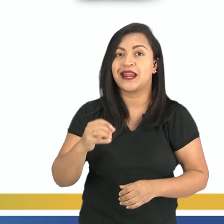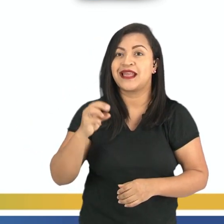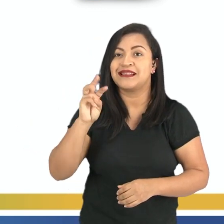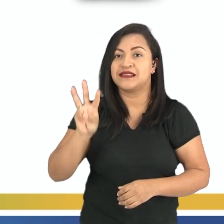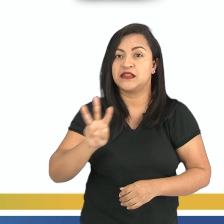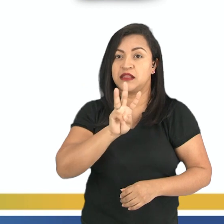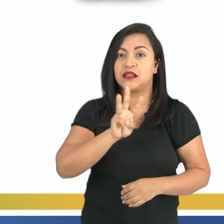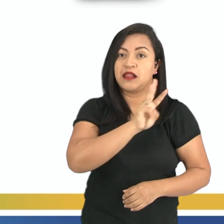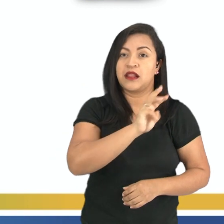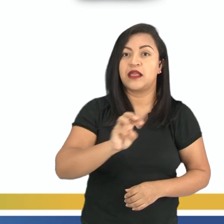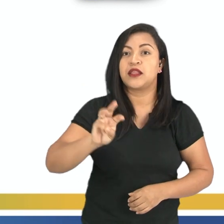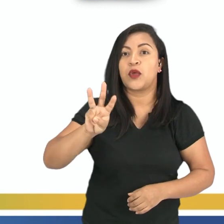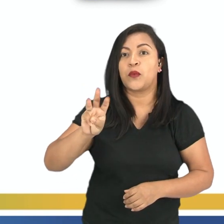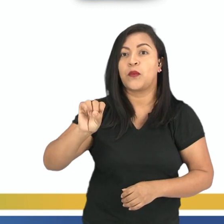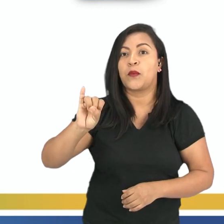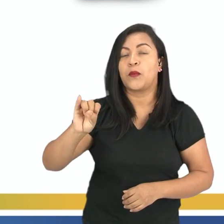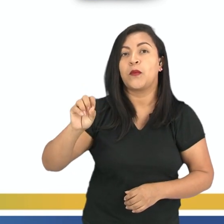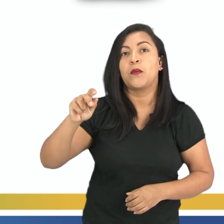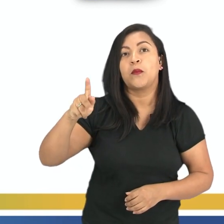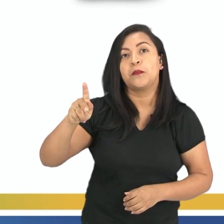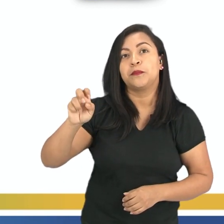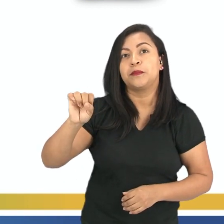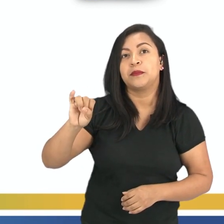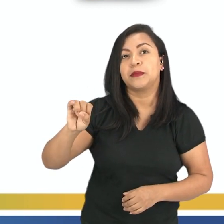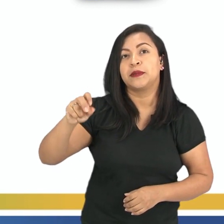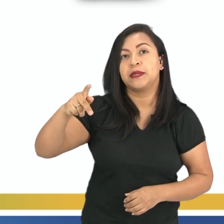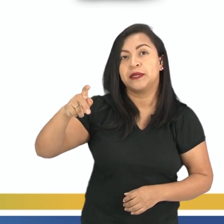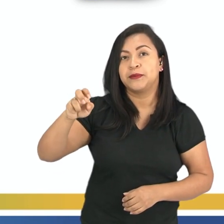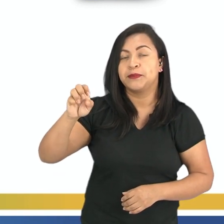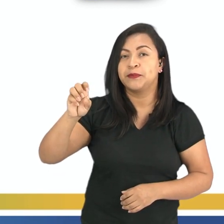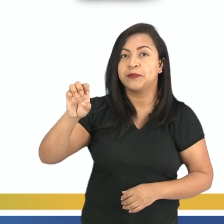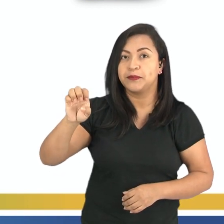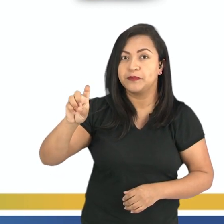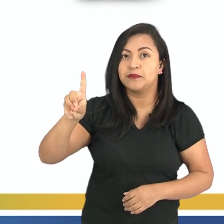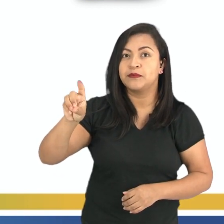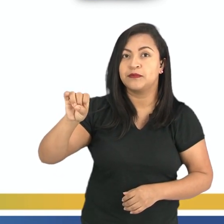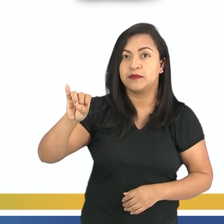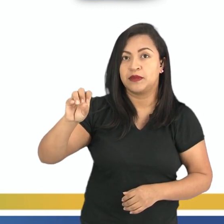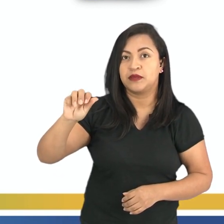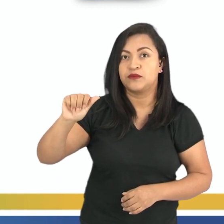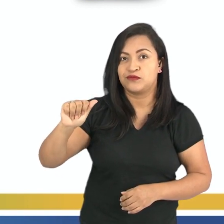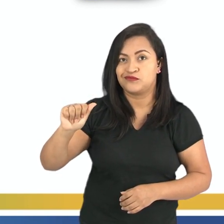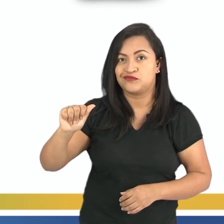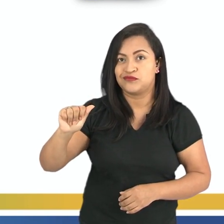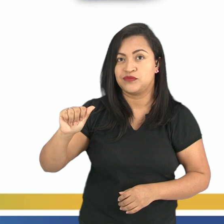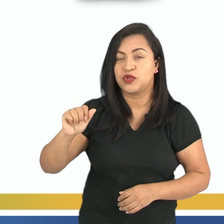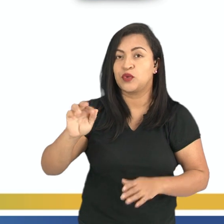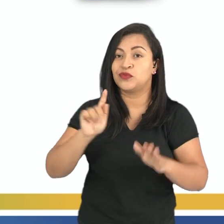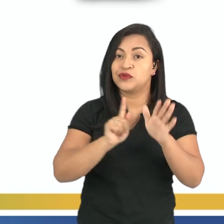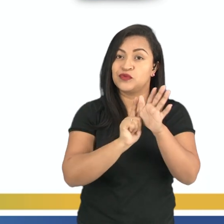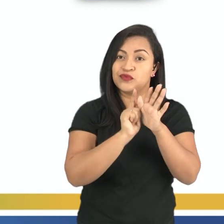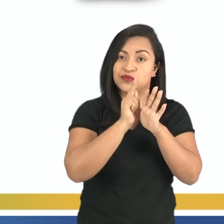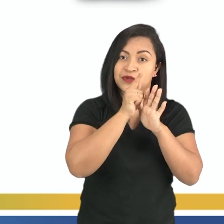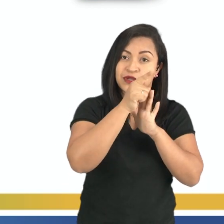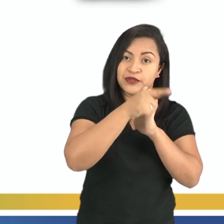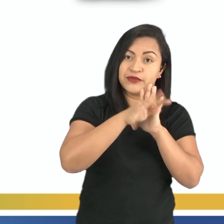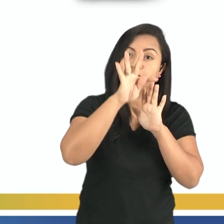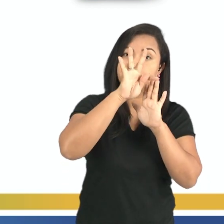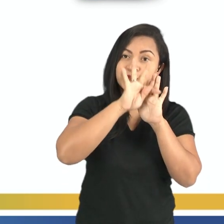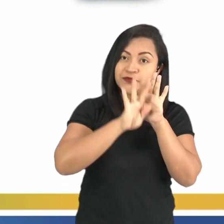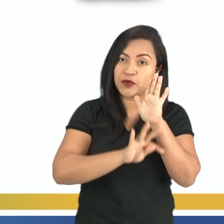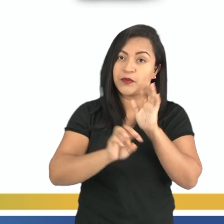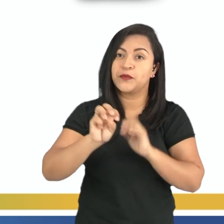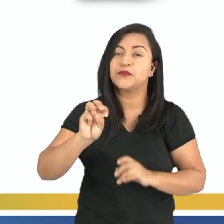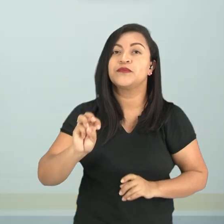Wikipédia, é só um exemplo que encontramos o gênero virtual Wiki. Pessoal, vamos falar agora do